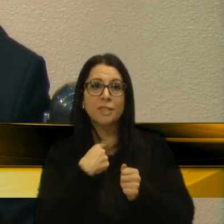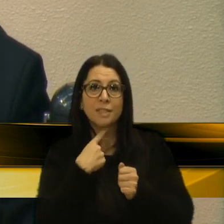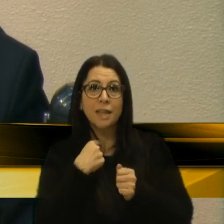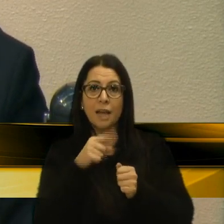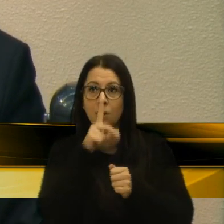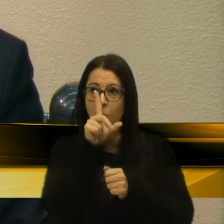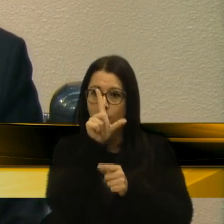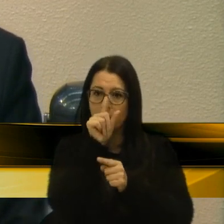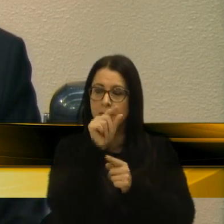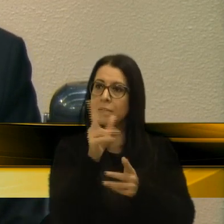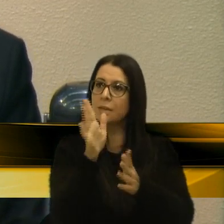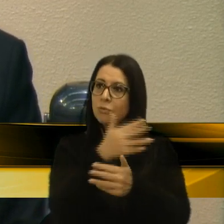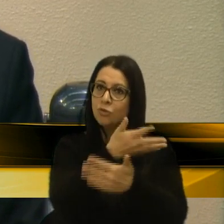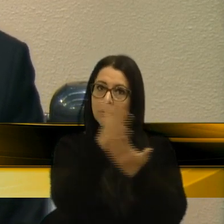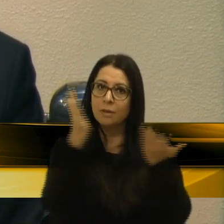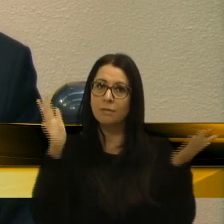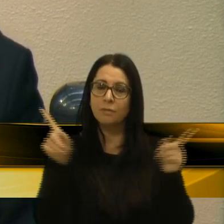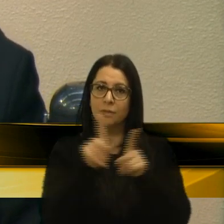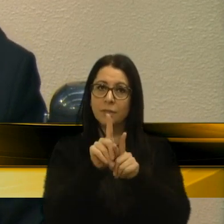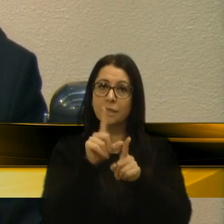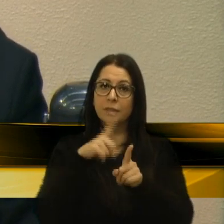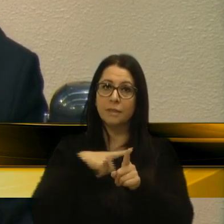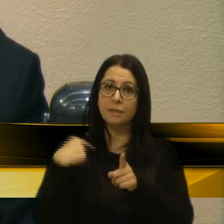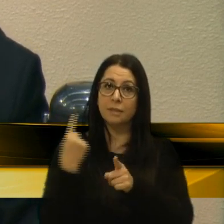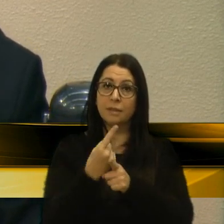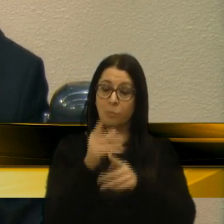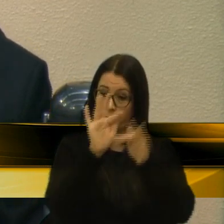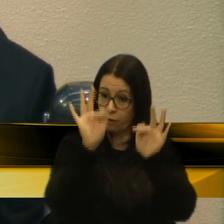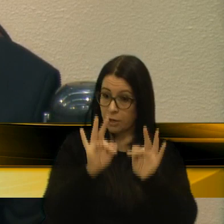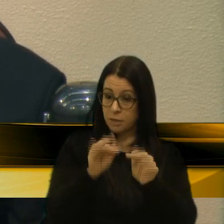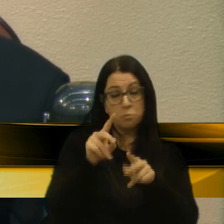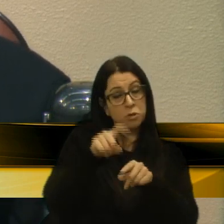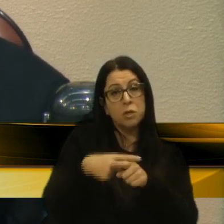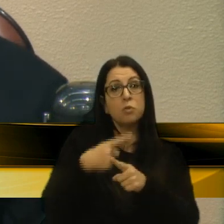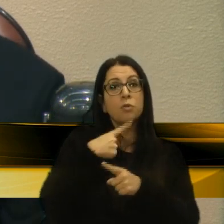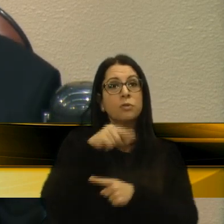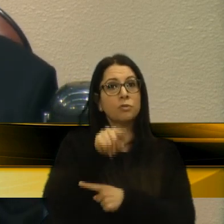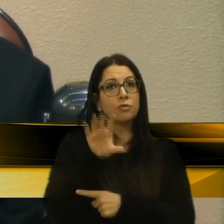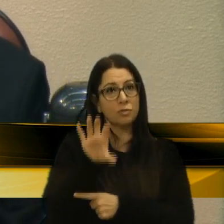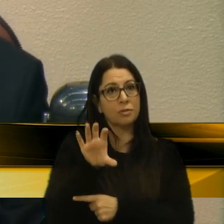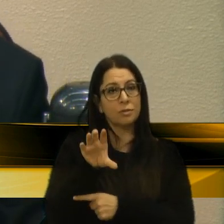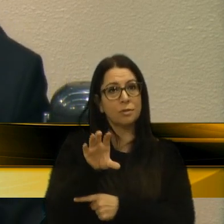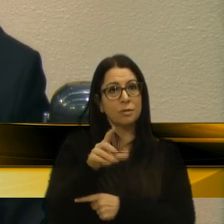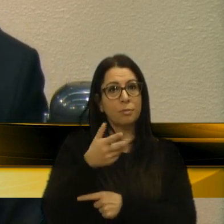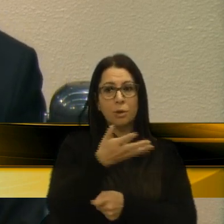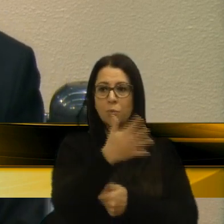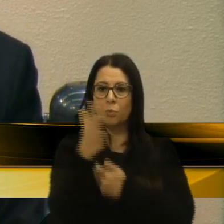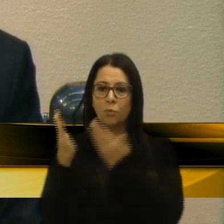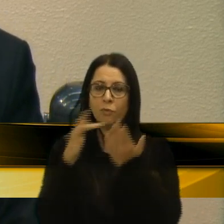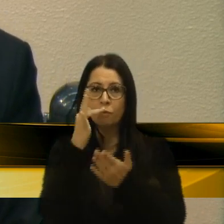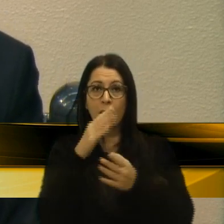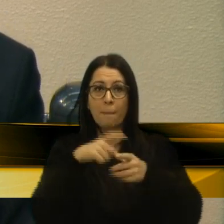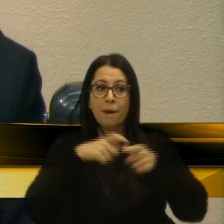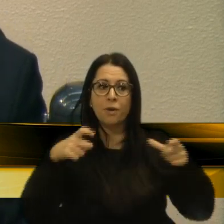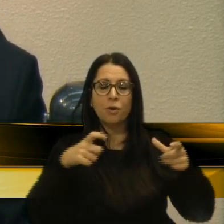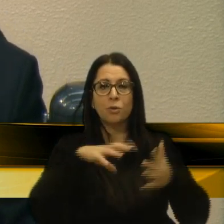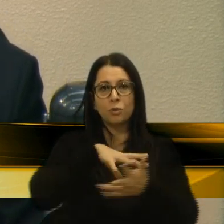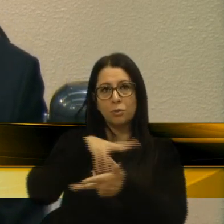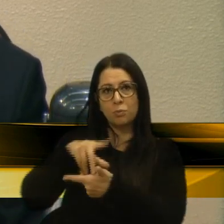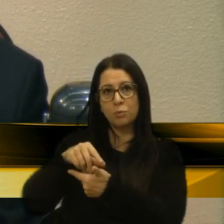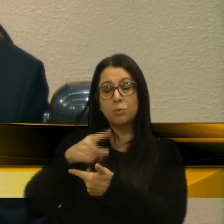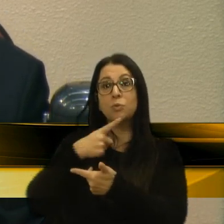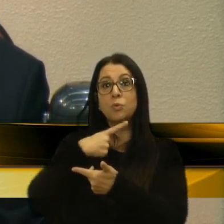passarinhos. Tenho abundância de ser feliz por isso. Meu quintal é maior que o mundo. Sou um